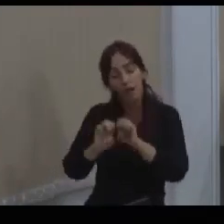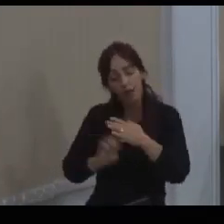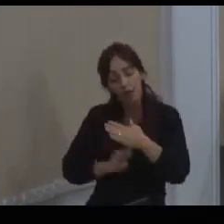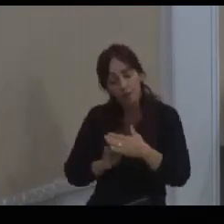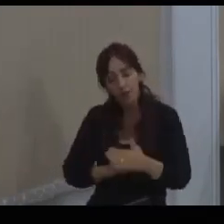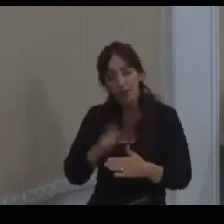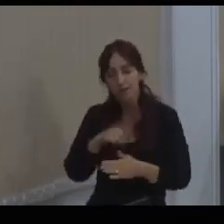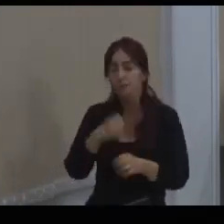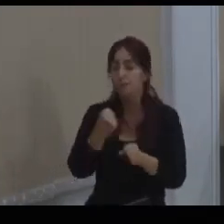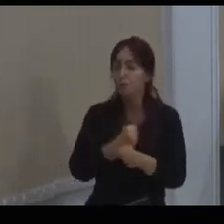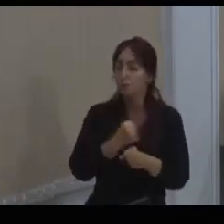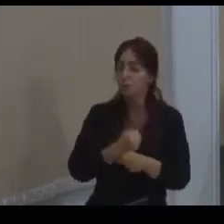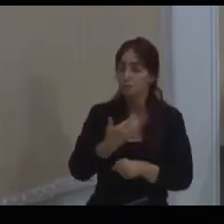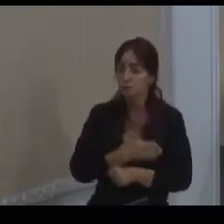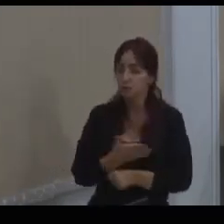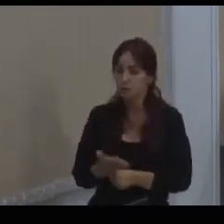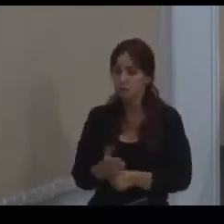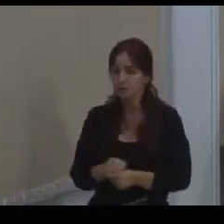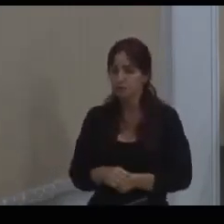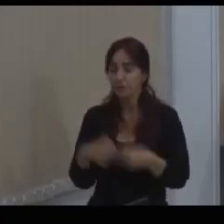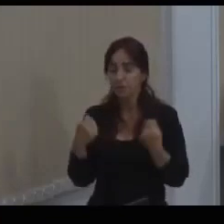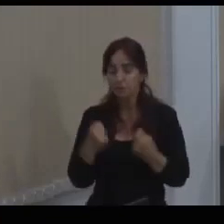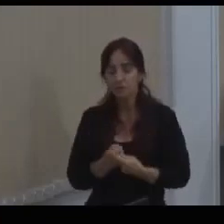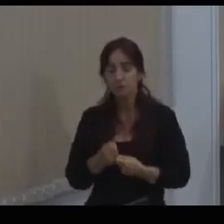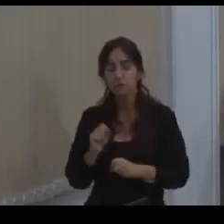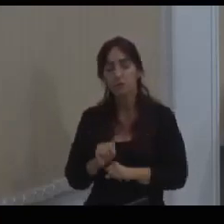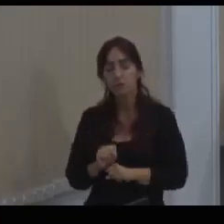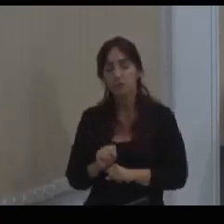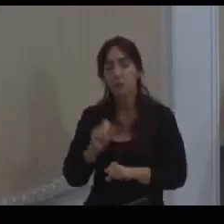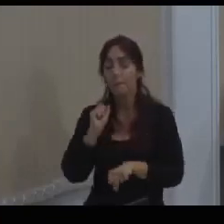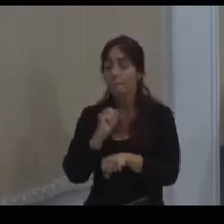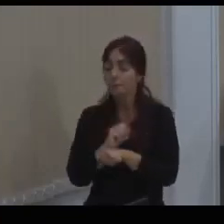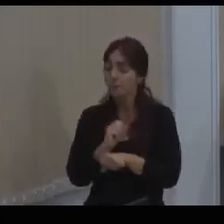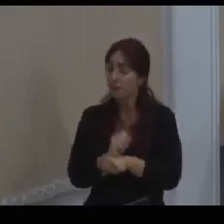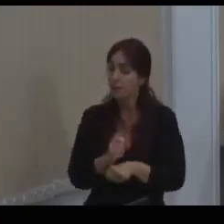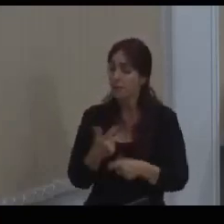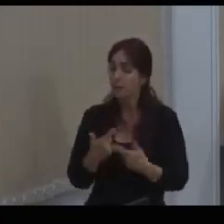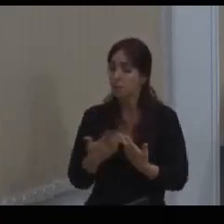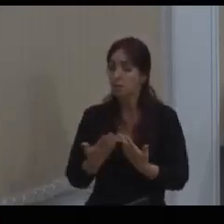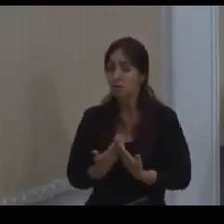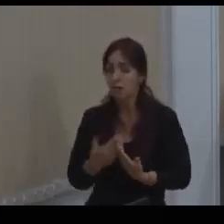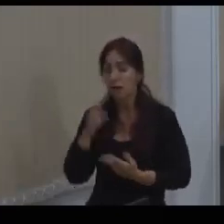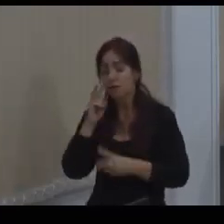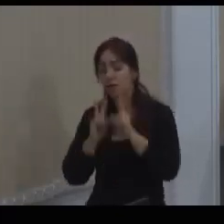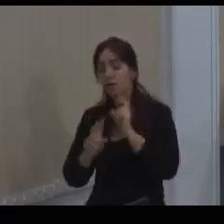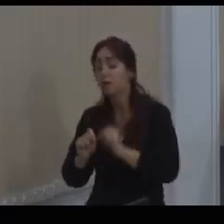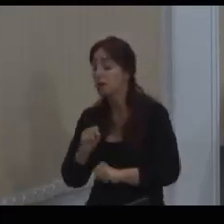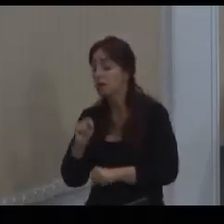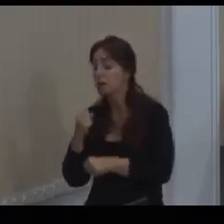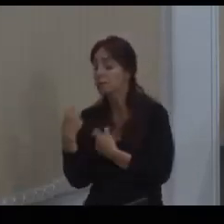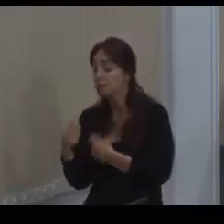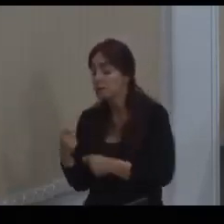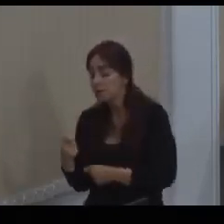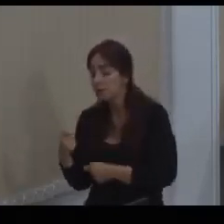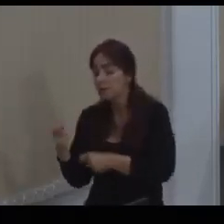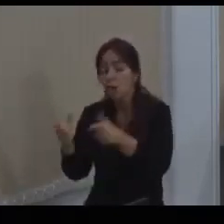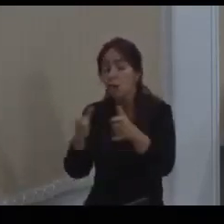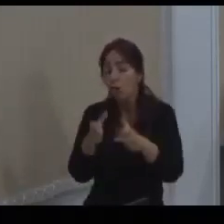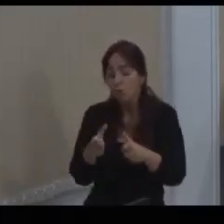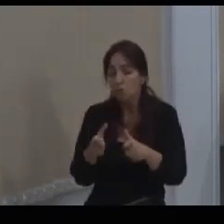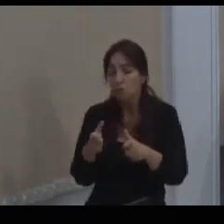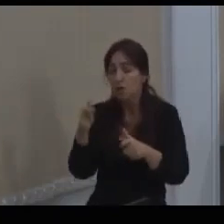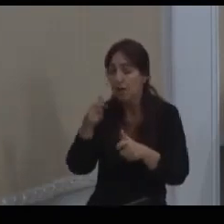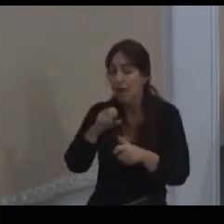Aquela mão de obra ali. Então a gente tem que parar com isso. Nós temos que... Ok, precisa, mas precisa onde? Precisa lá no